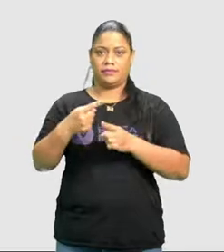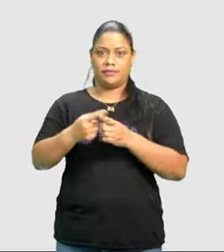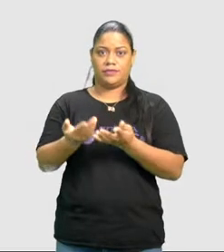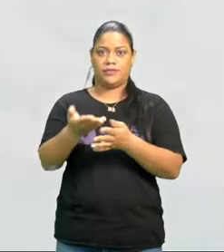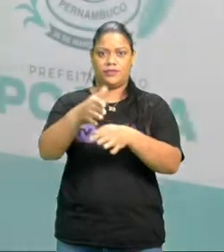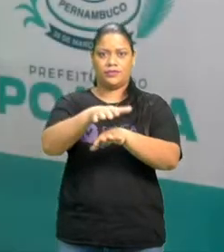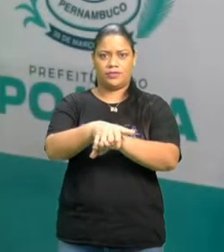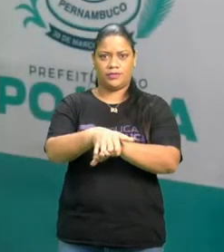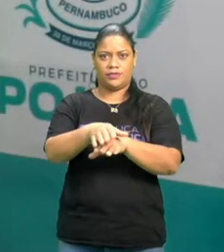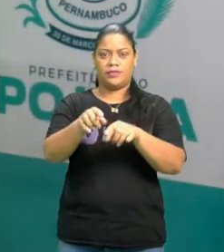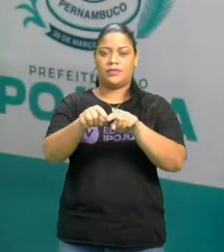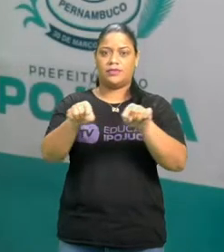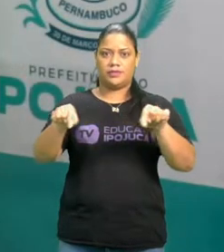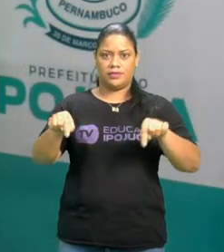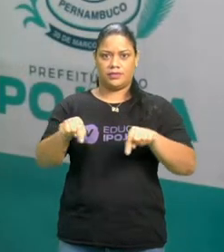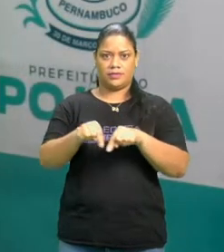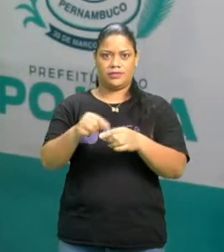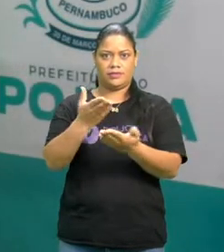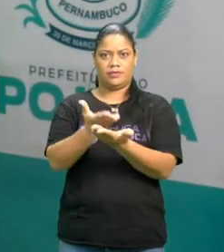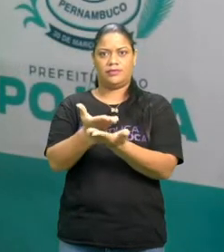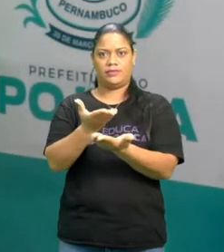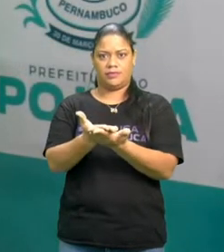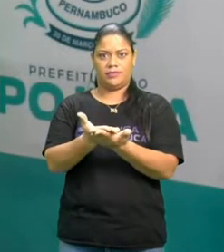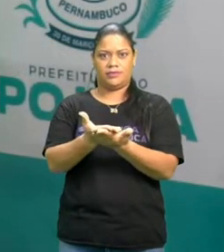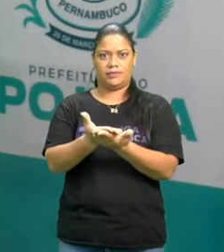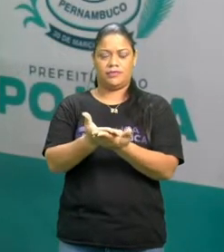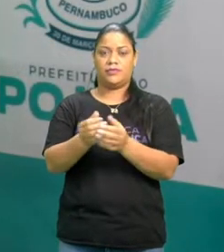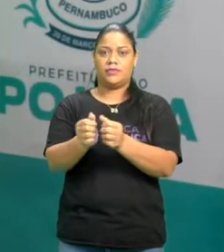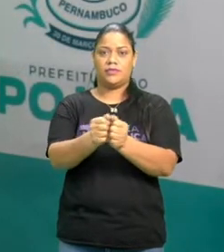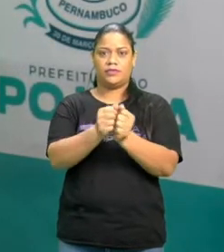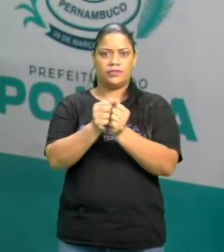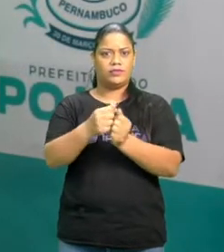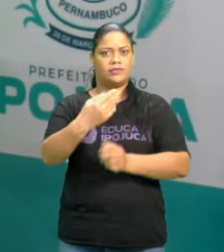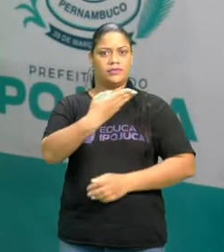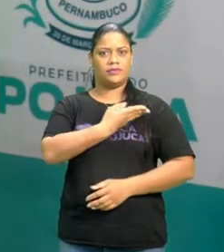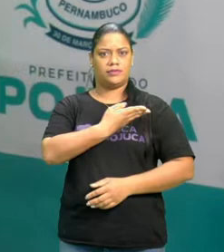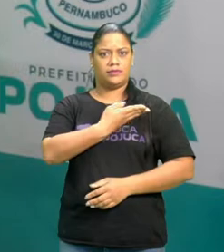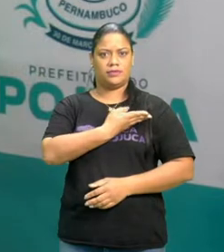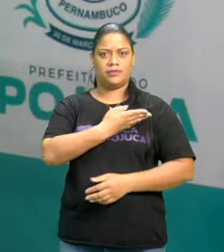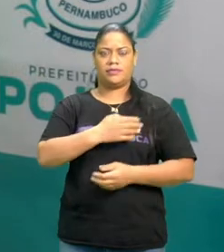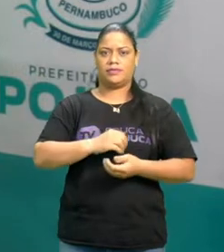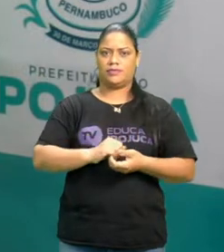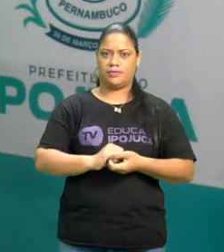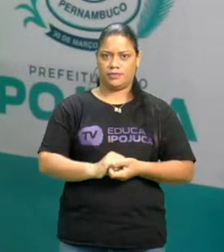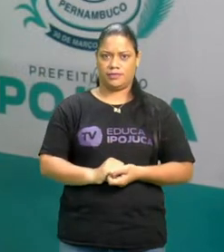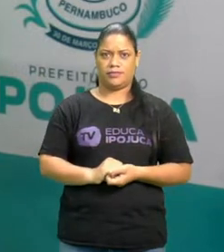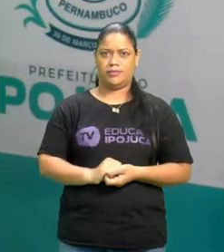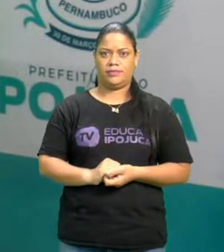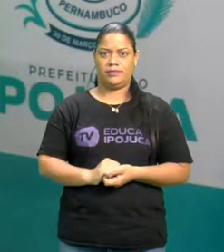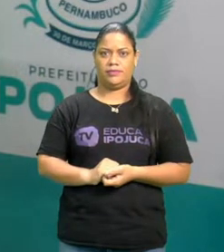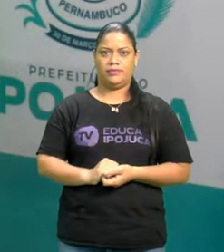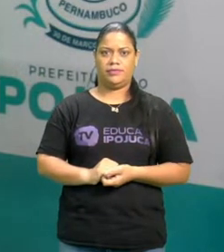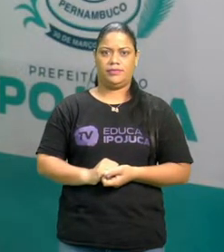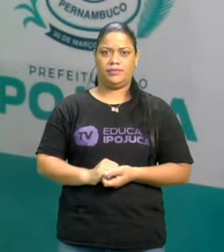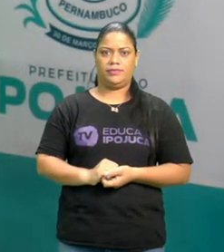incluída na sala de aula para estudar junto com seus colegas dentro da sala de aula.